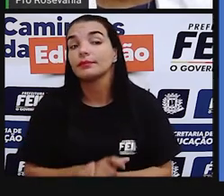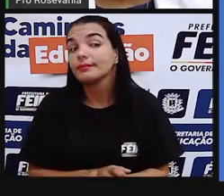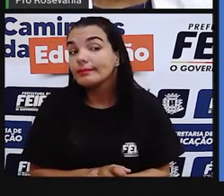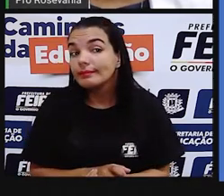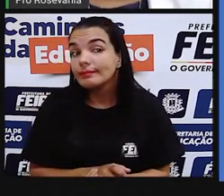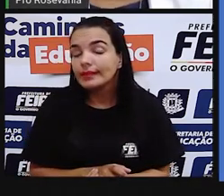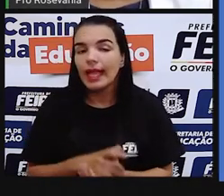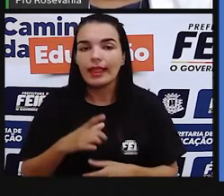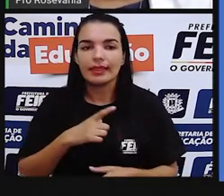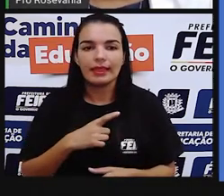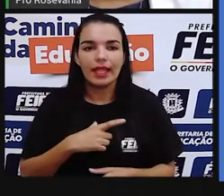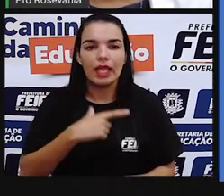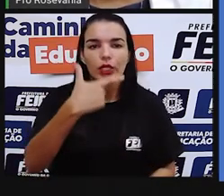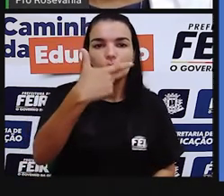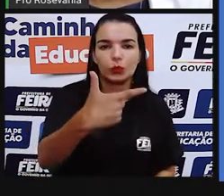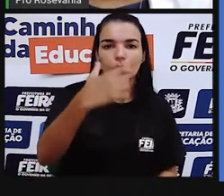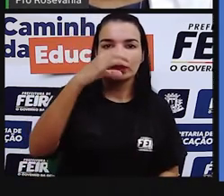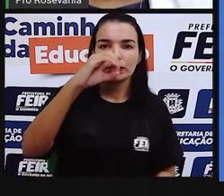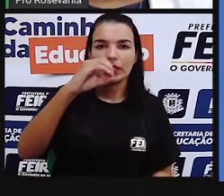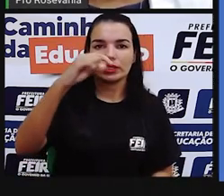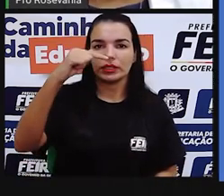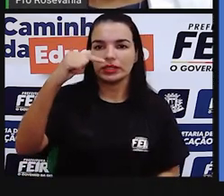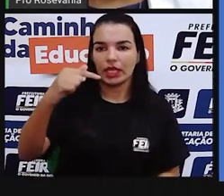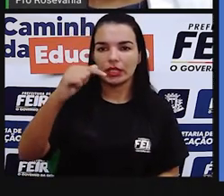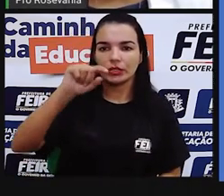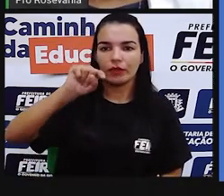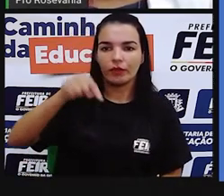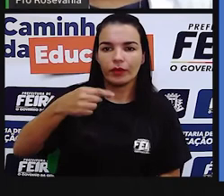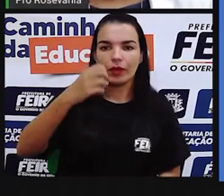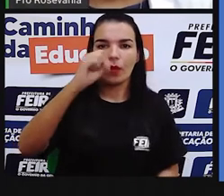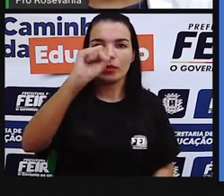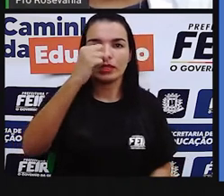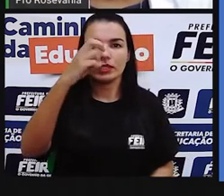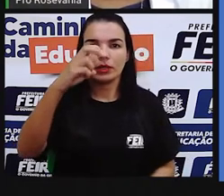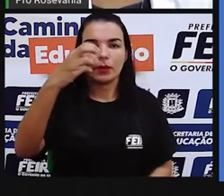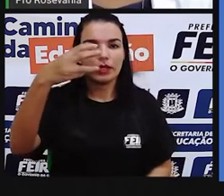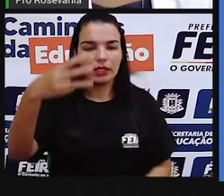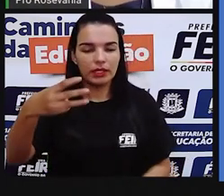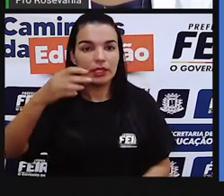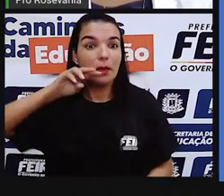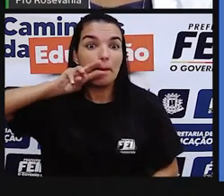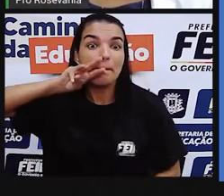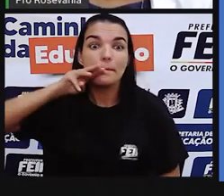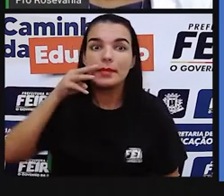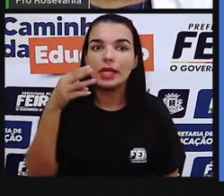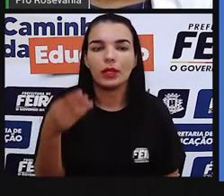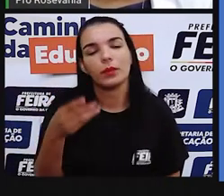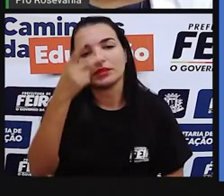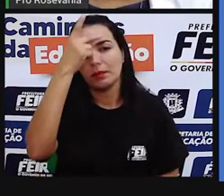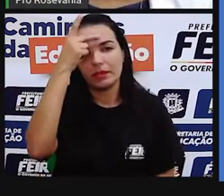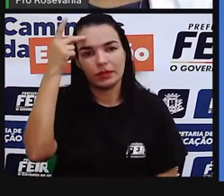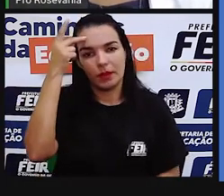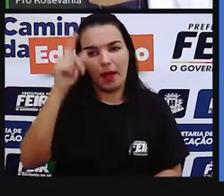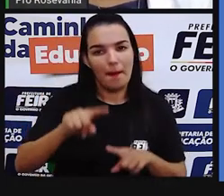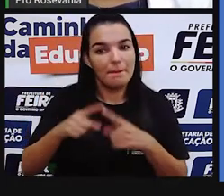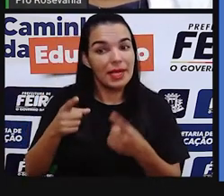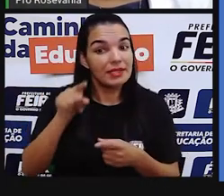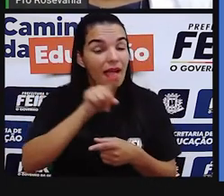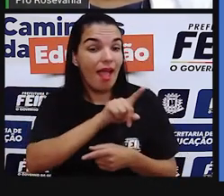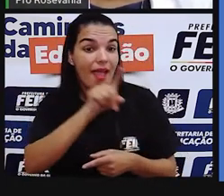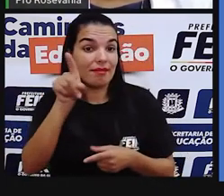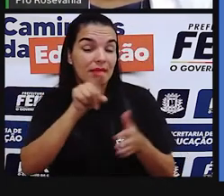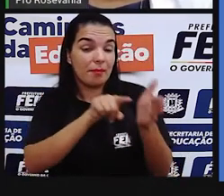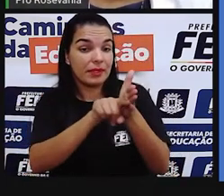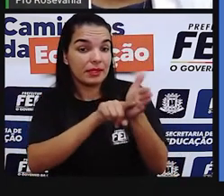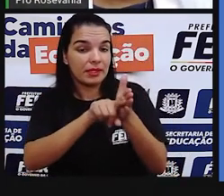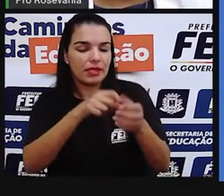de 7 milhões e 833. Mas, gente, claro, que não tem diferença, agora é de 2020, mas está